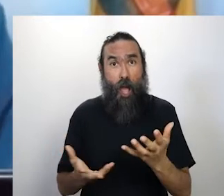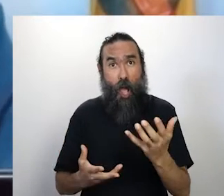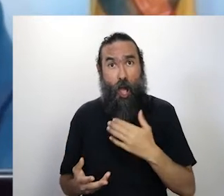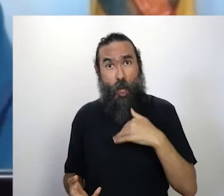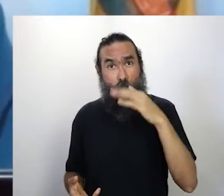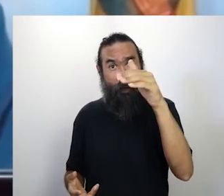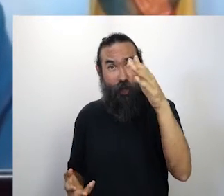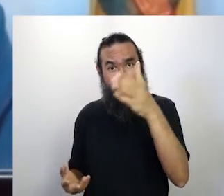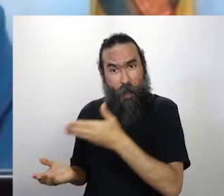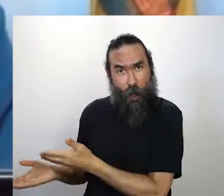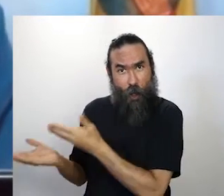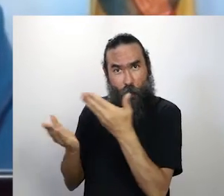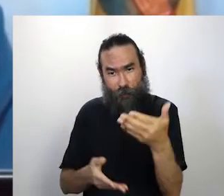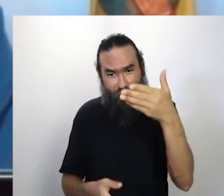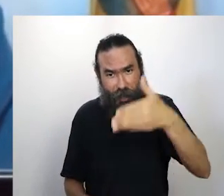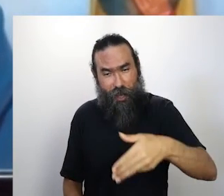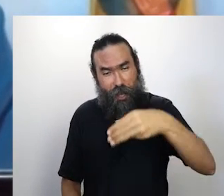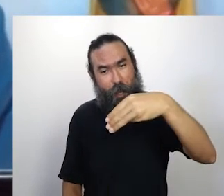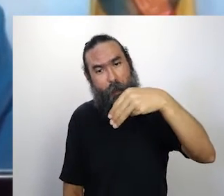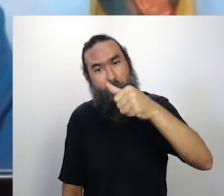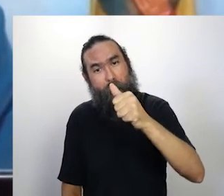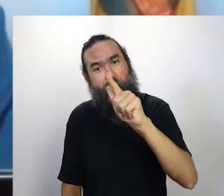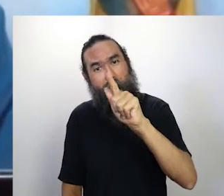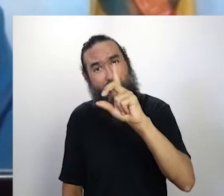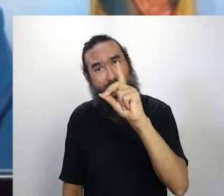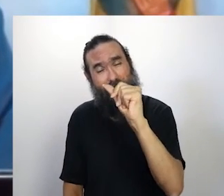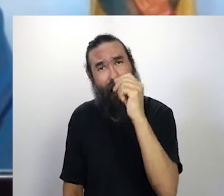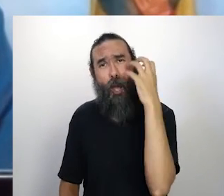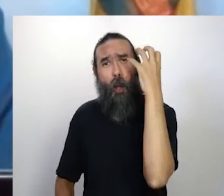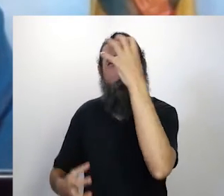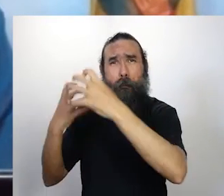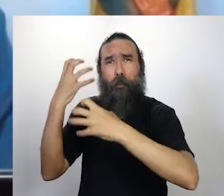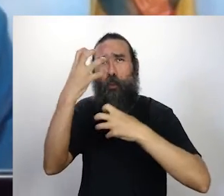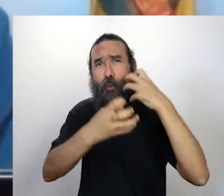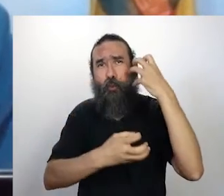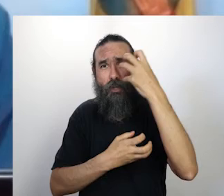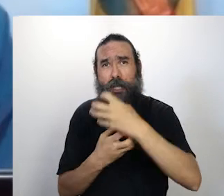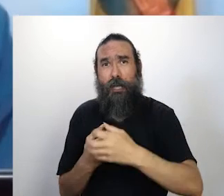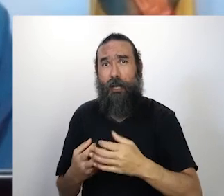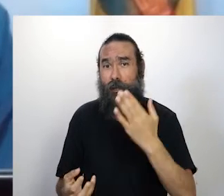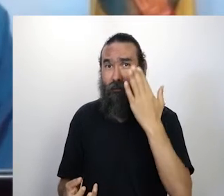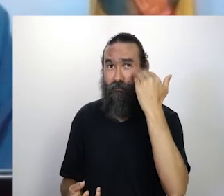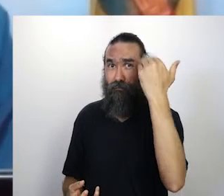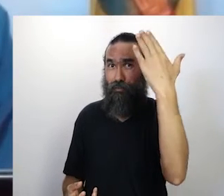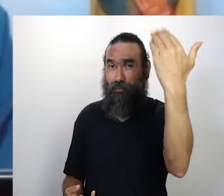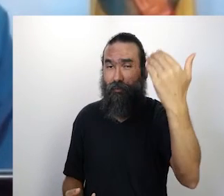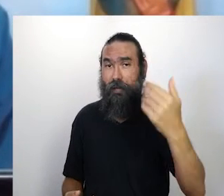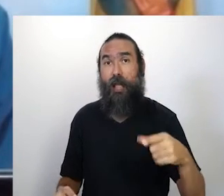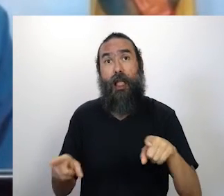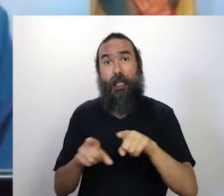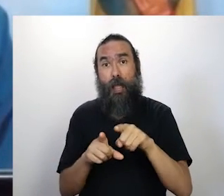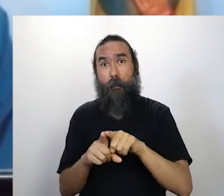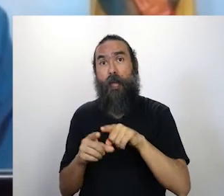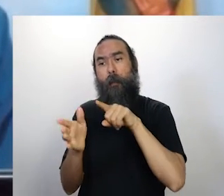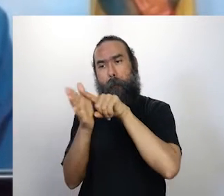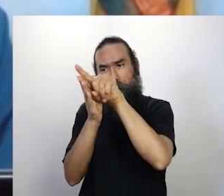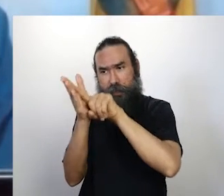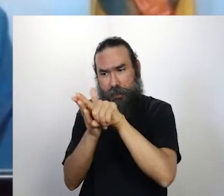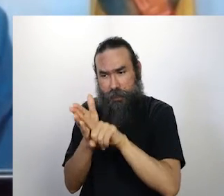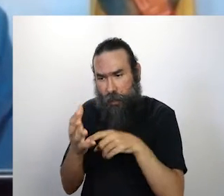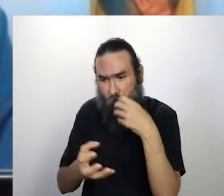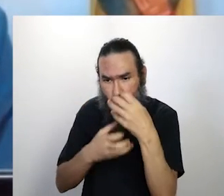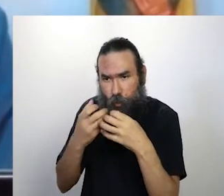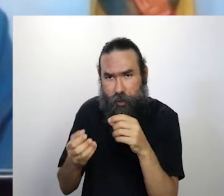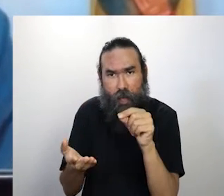Magda Pucci, musicista, arranjadora, compositora e intérprete. Além de pesquisadora da música de vários povos,